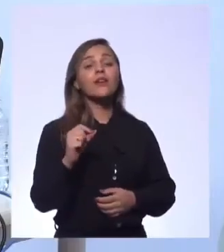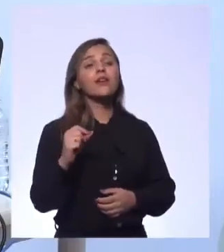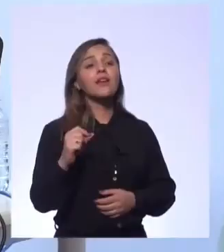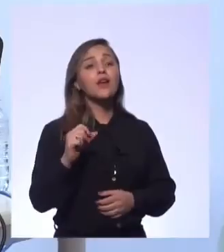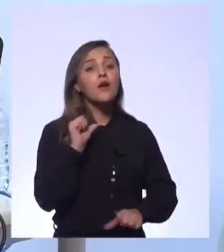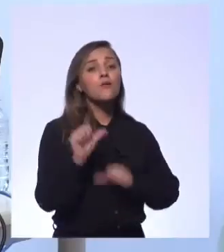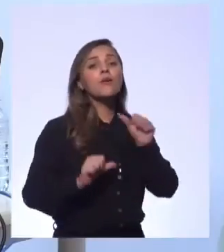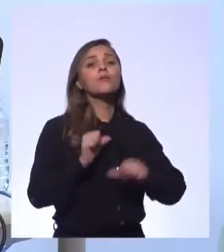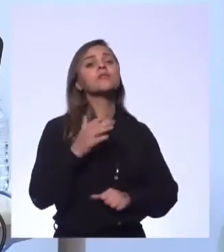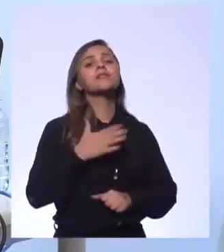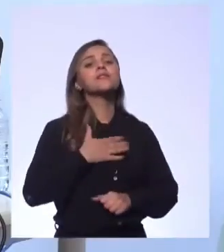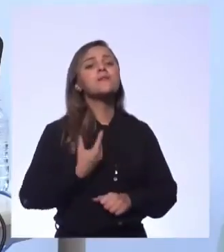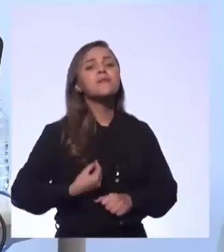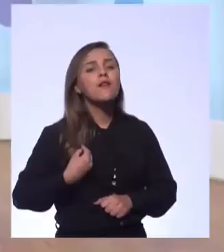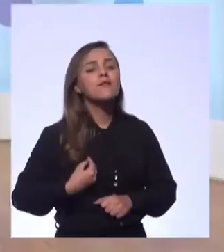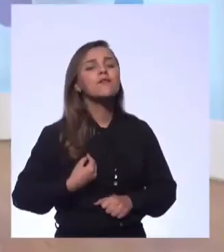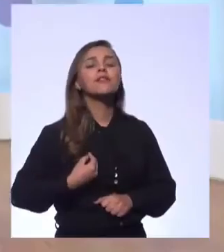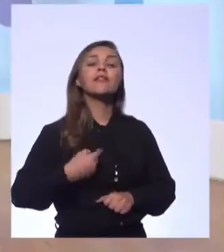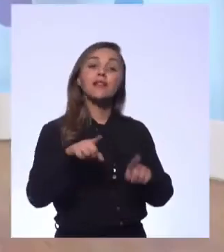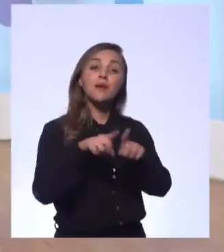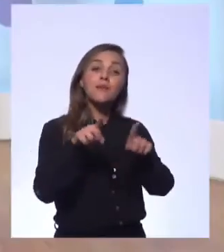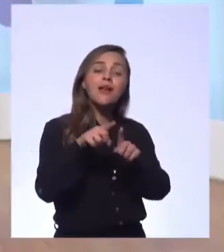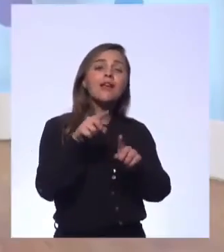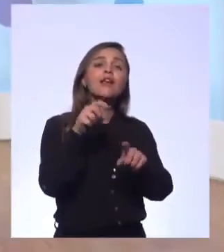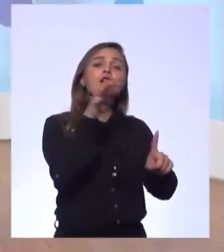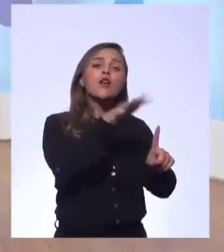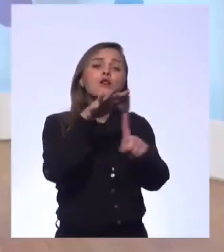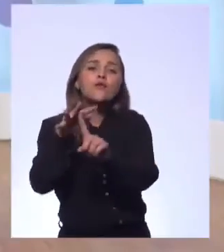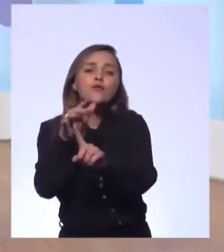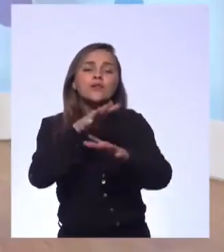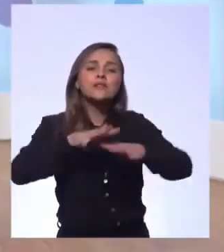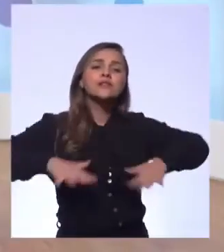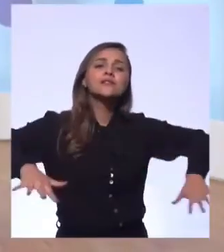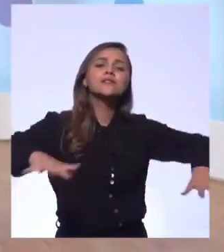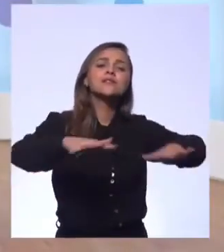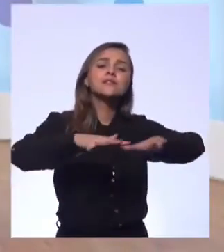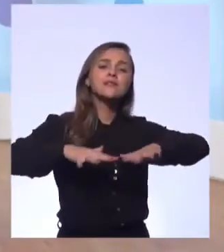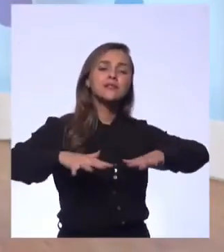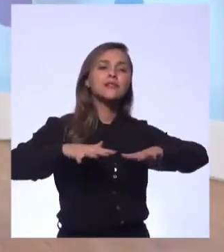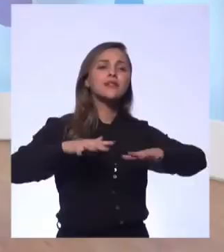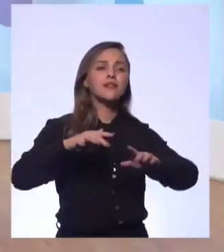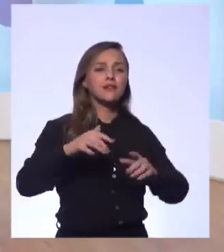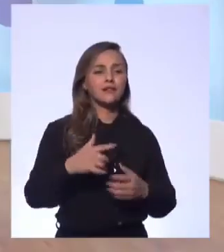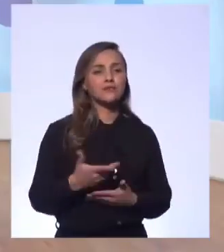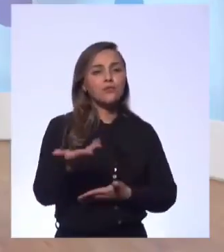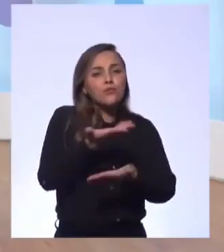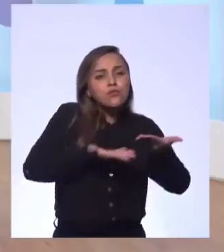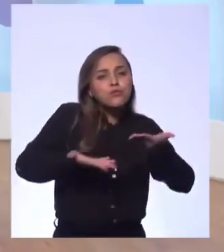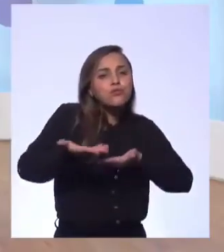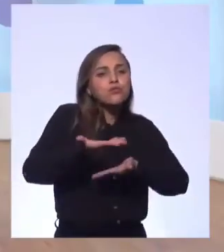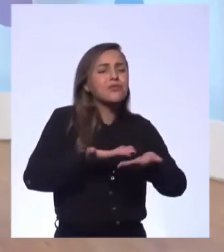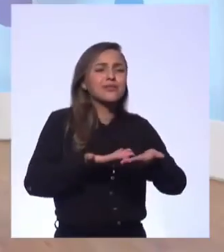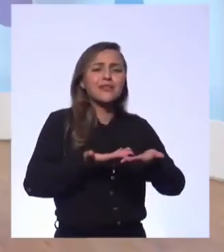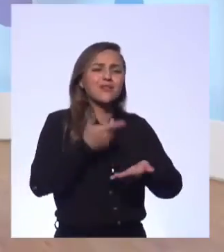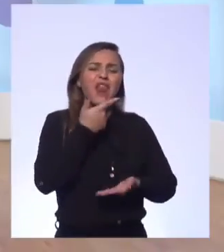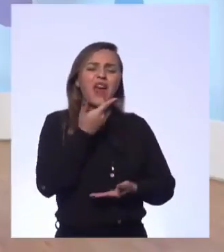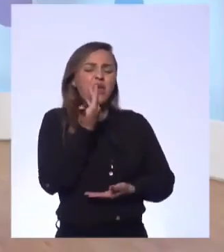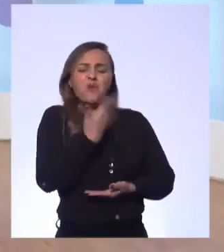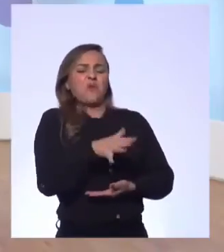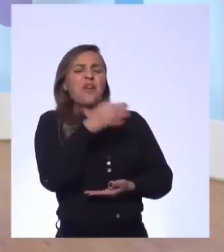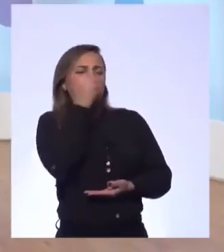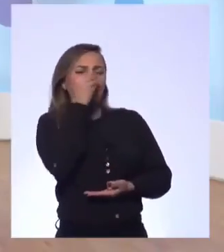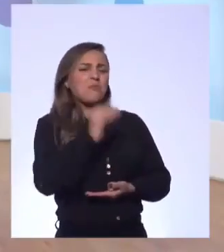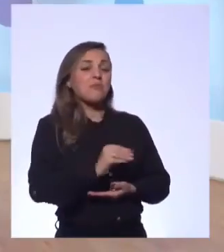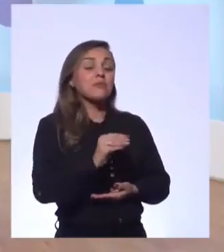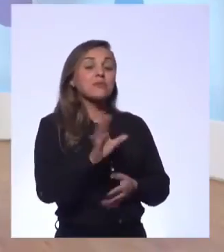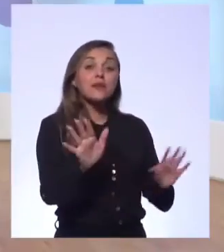todo mundo que está em volta. A gente falou da temperança, de saber esperar. Deu para entender? Porque, às vezes, não adianta, não quero, não vou brincar mais. Cara, isso é meninice. A gente